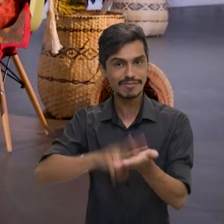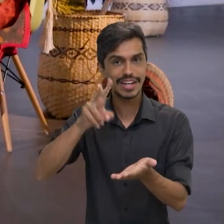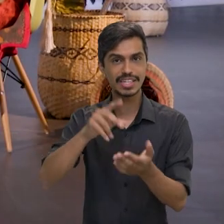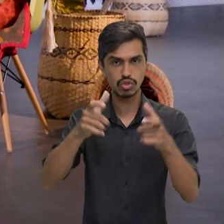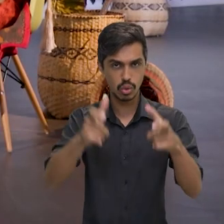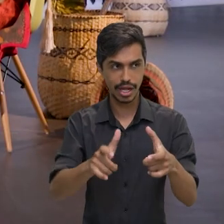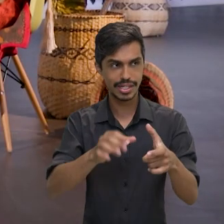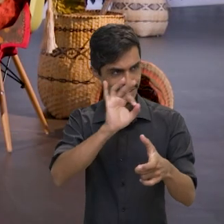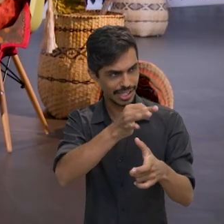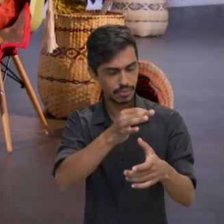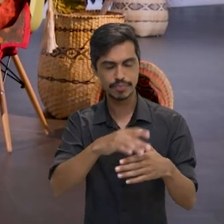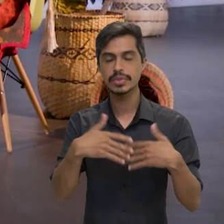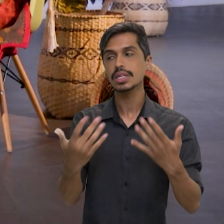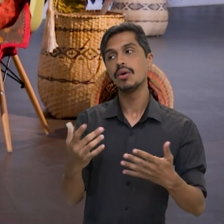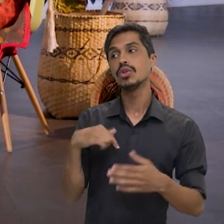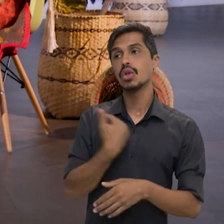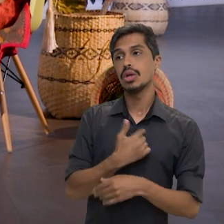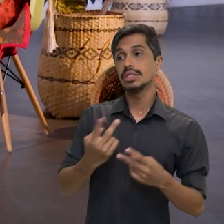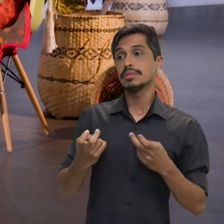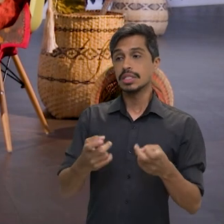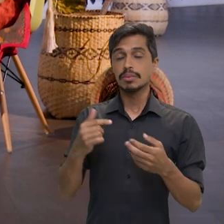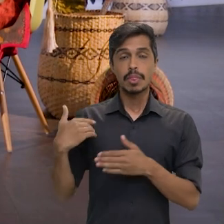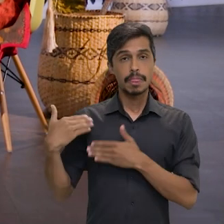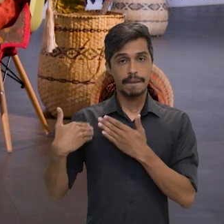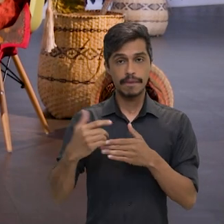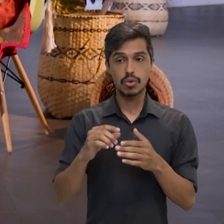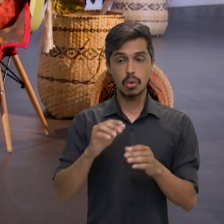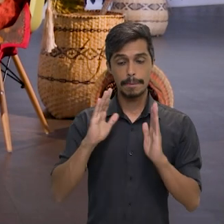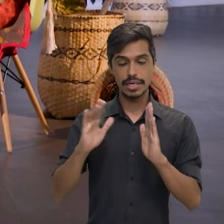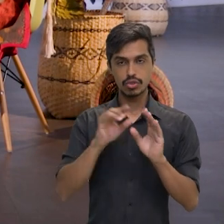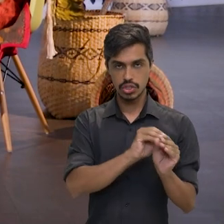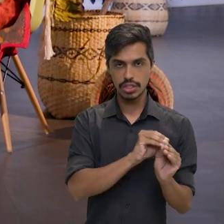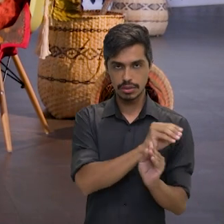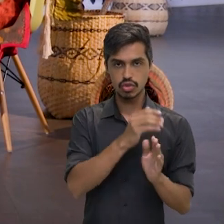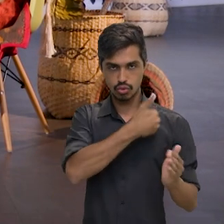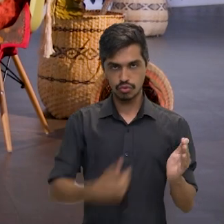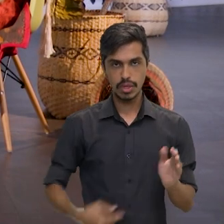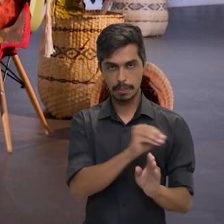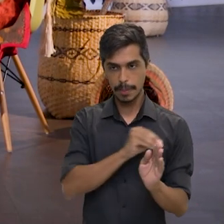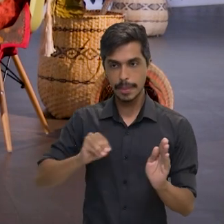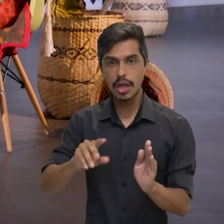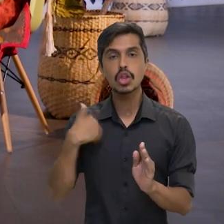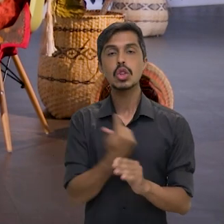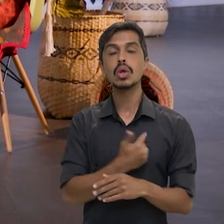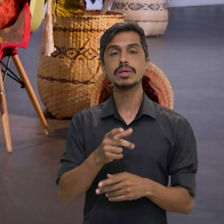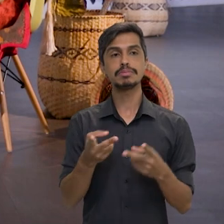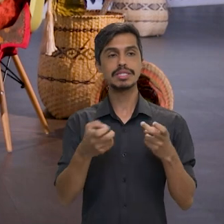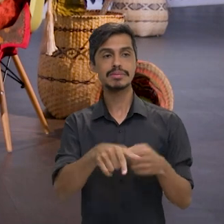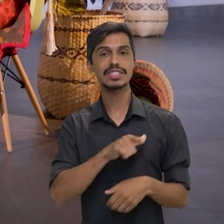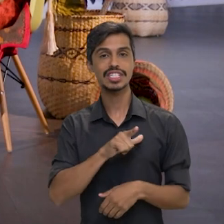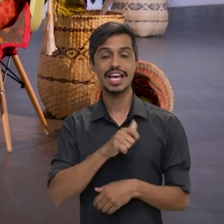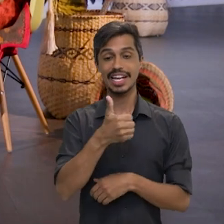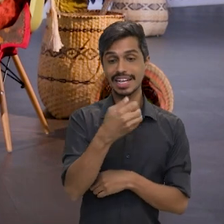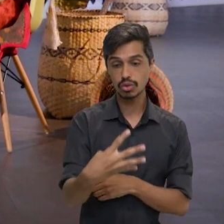ainda na transição, nós identificamos que tinham 14 processos demarcatórios